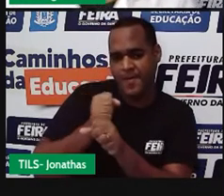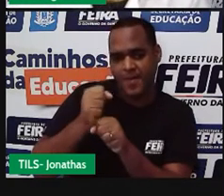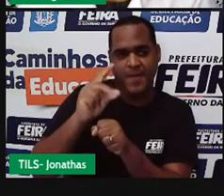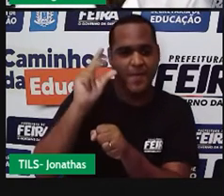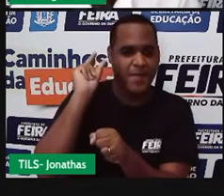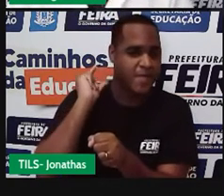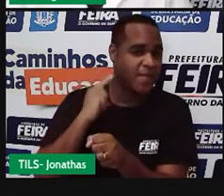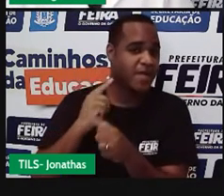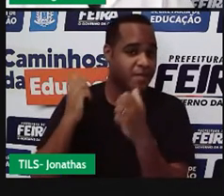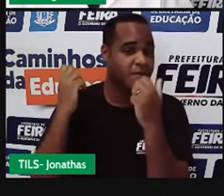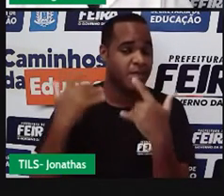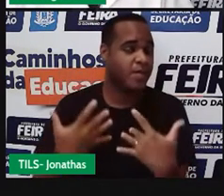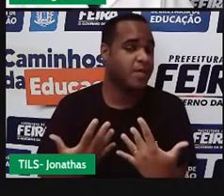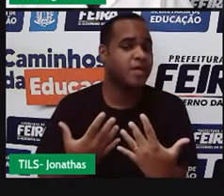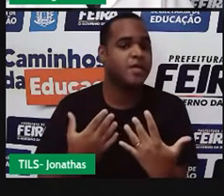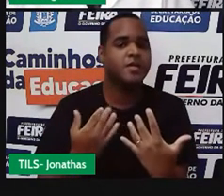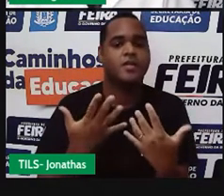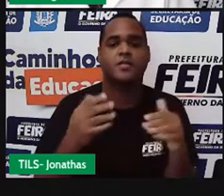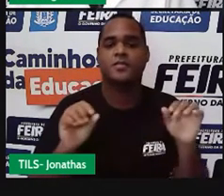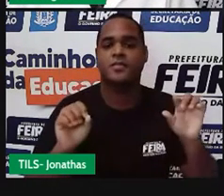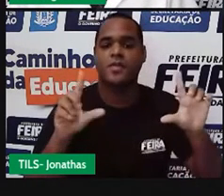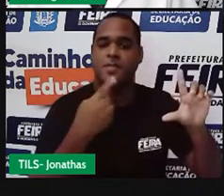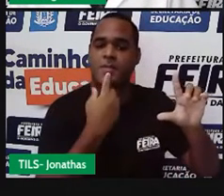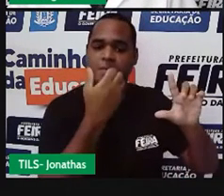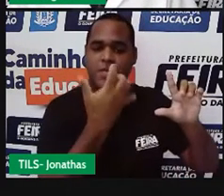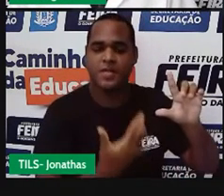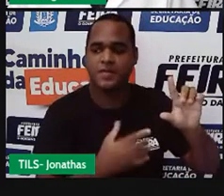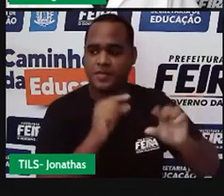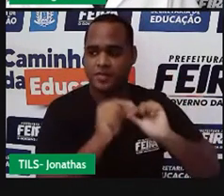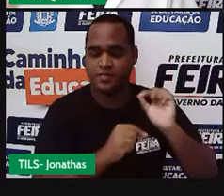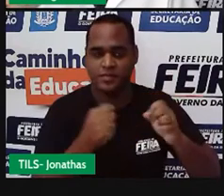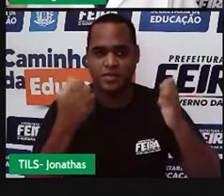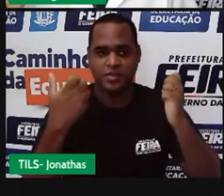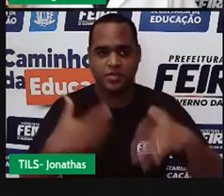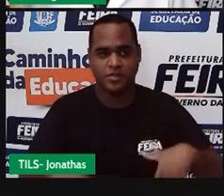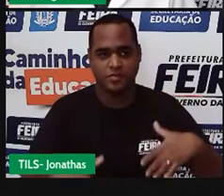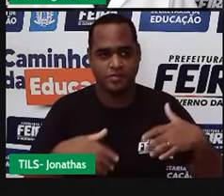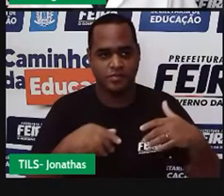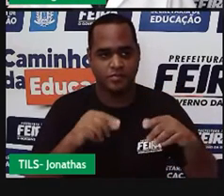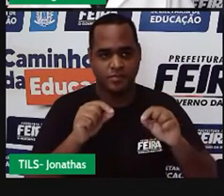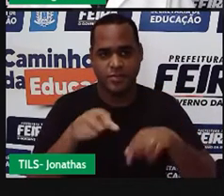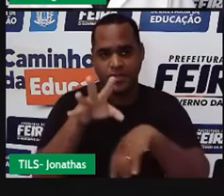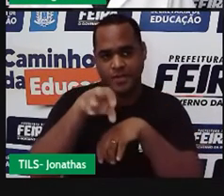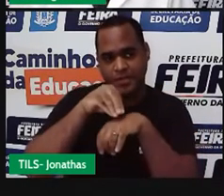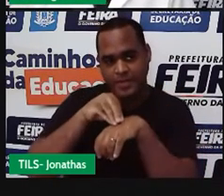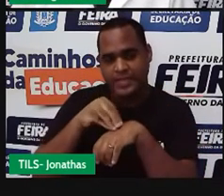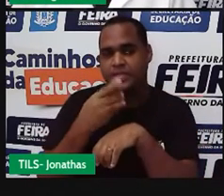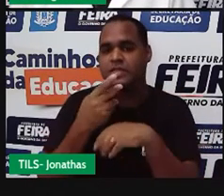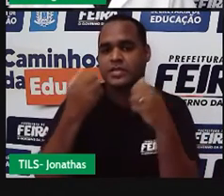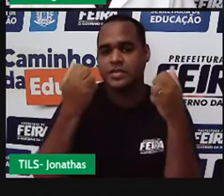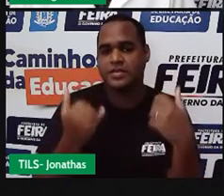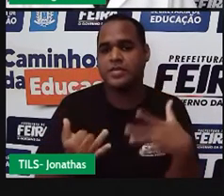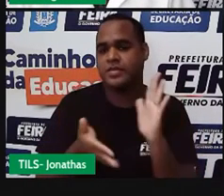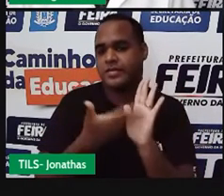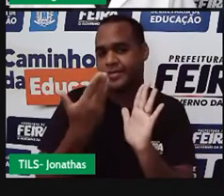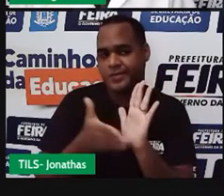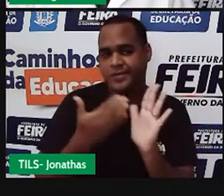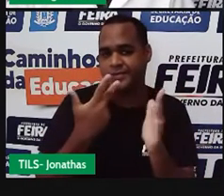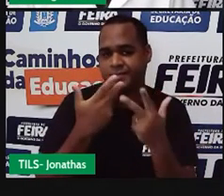né? Essa tirinha aí, né? Eu trouxe lá do livro didático